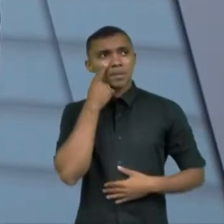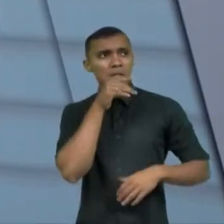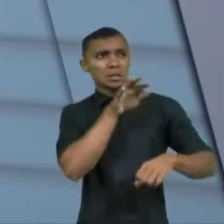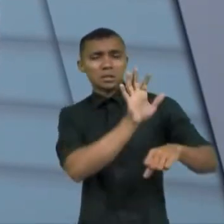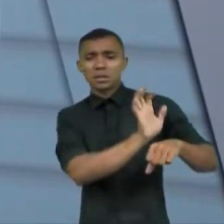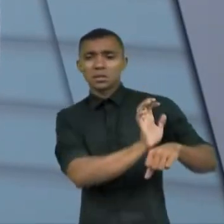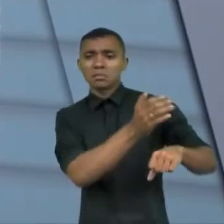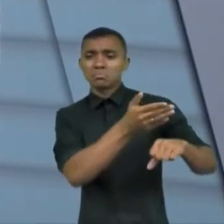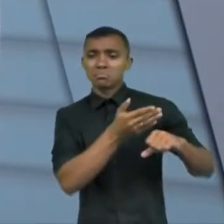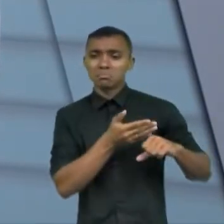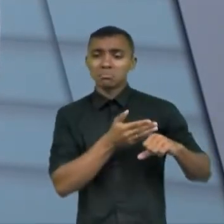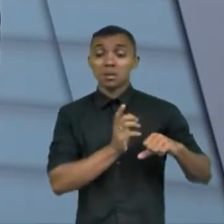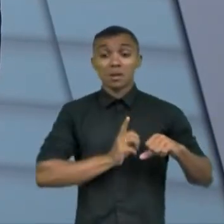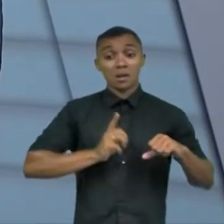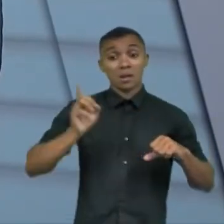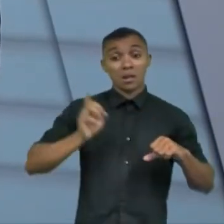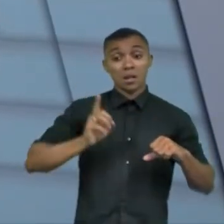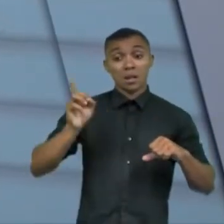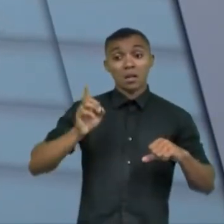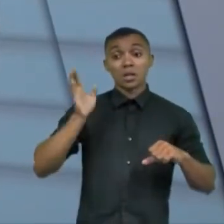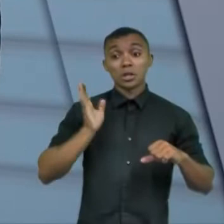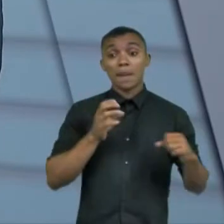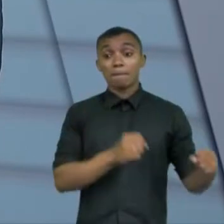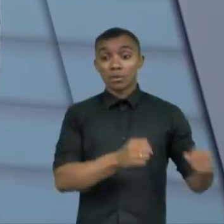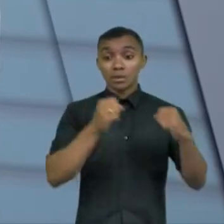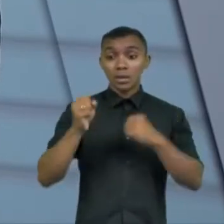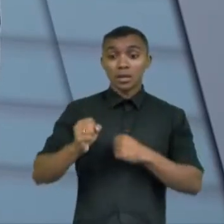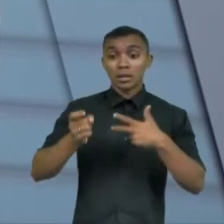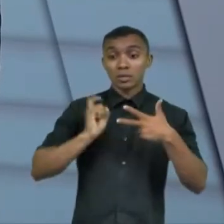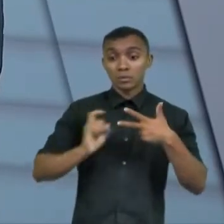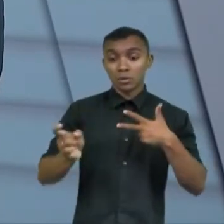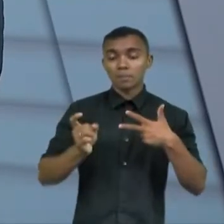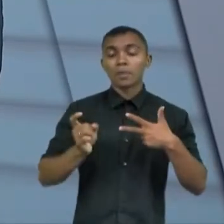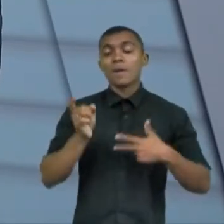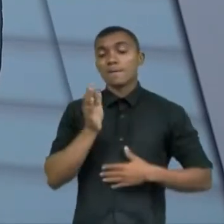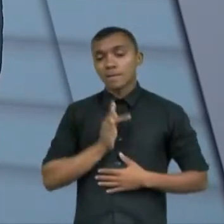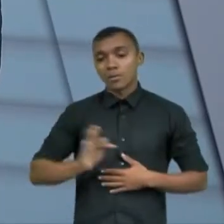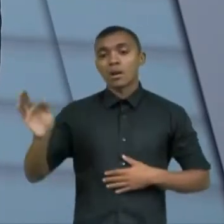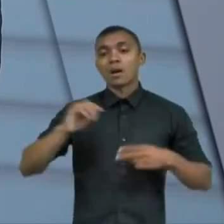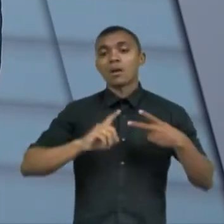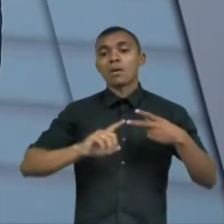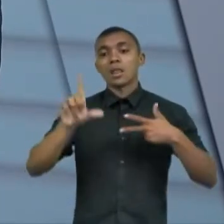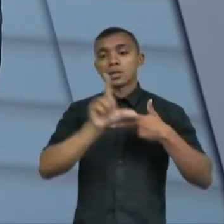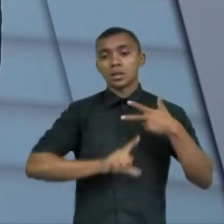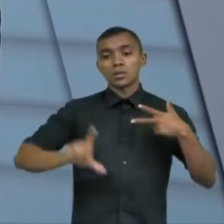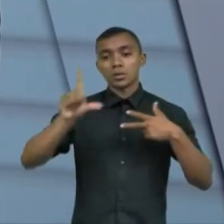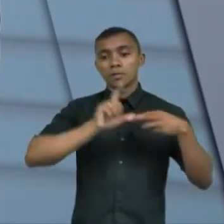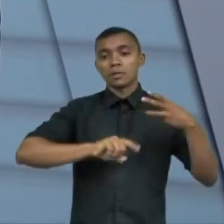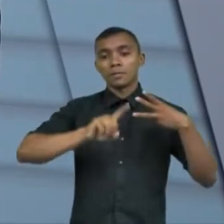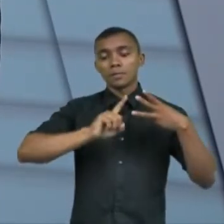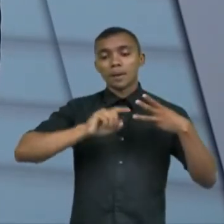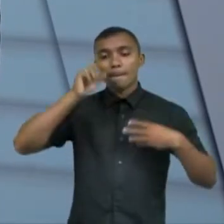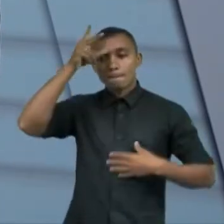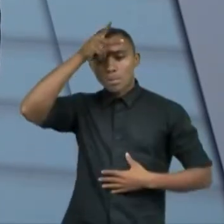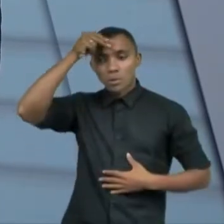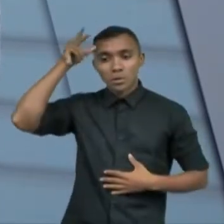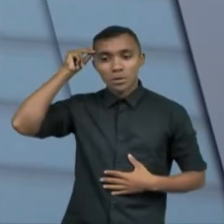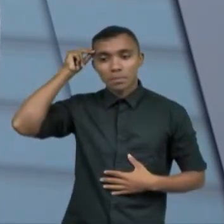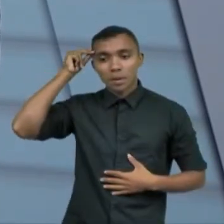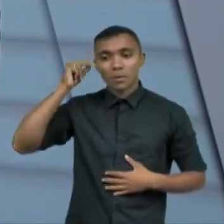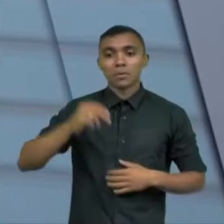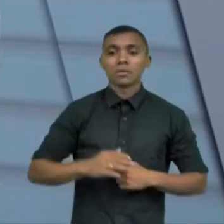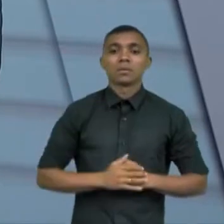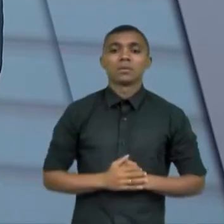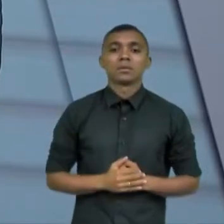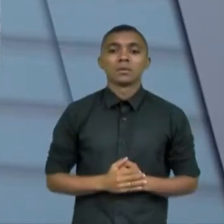lato senso né nas três esferas federal estadual e municipal porque o estado